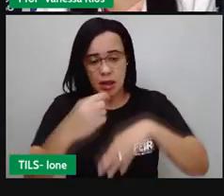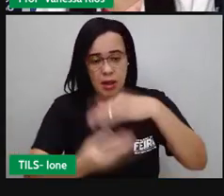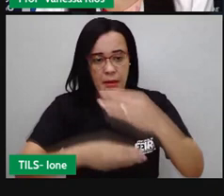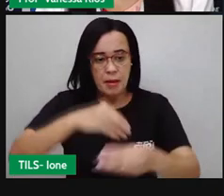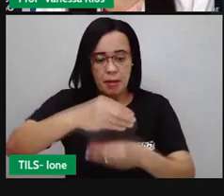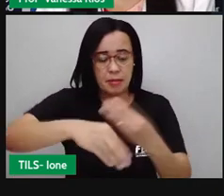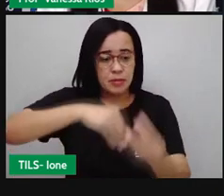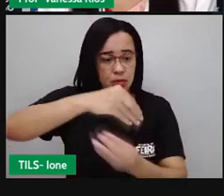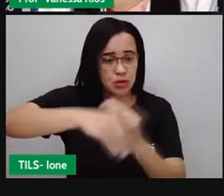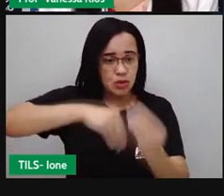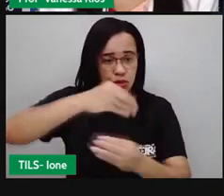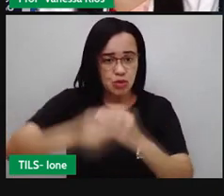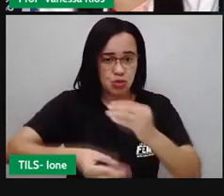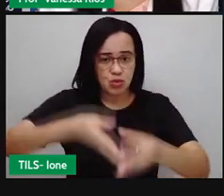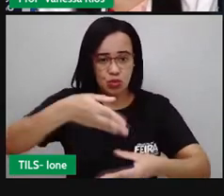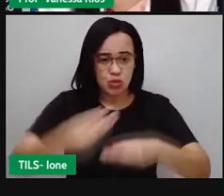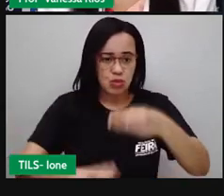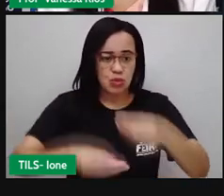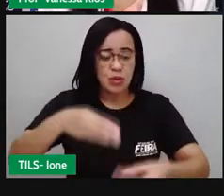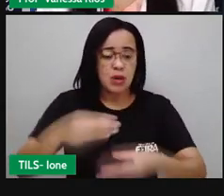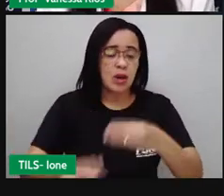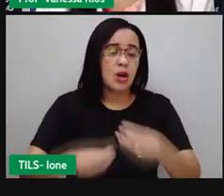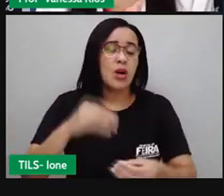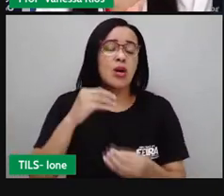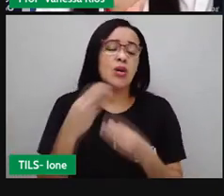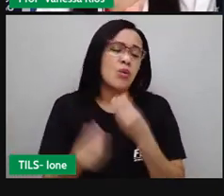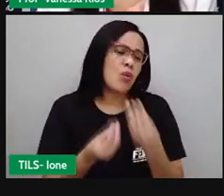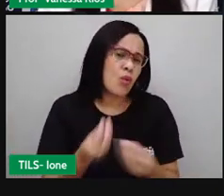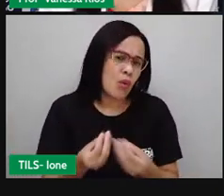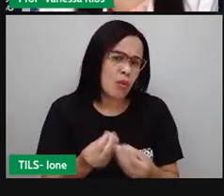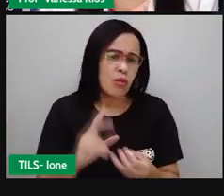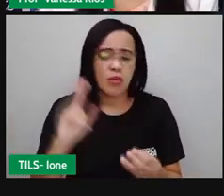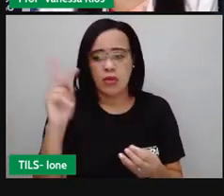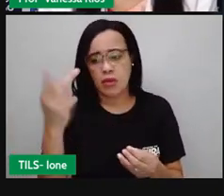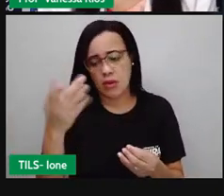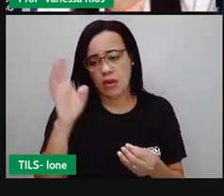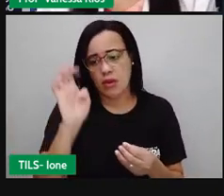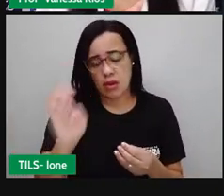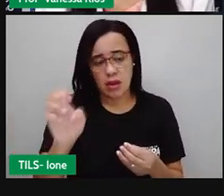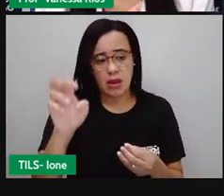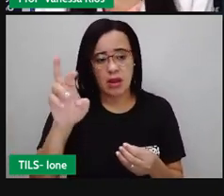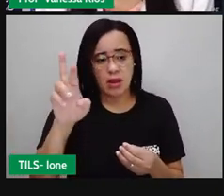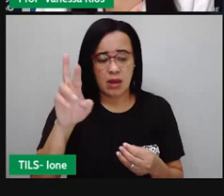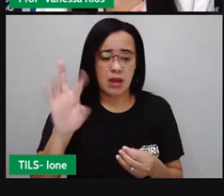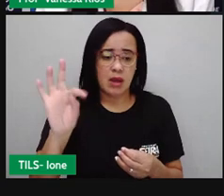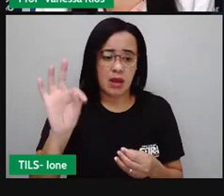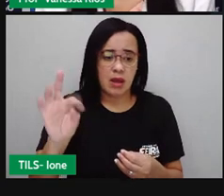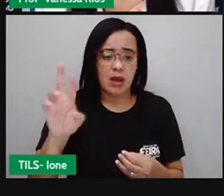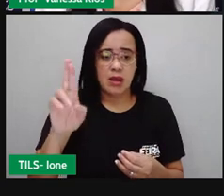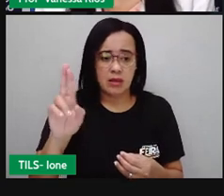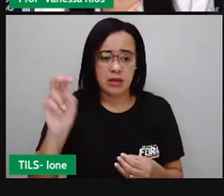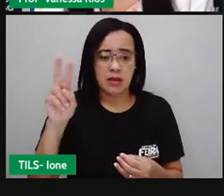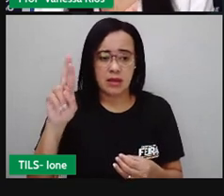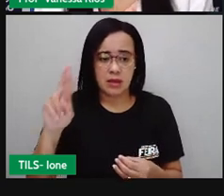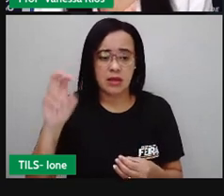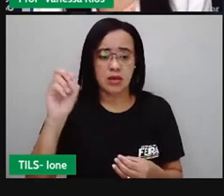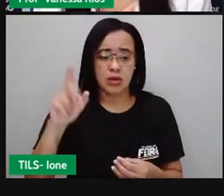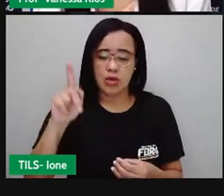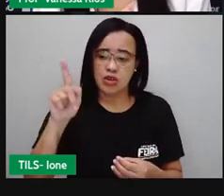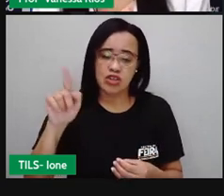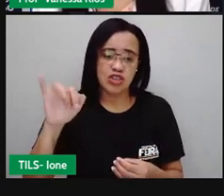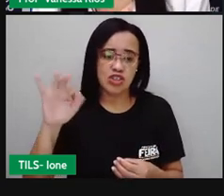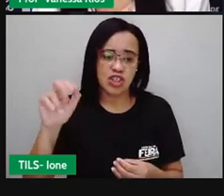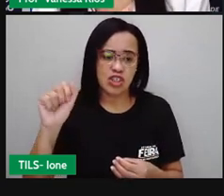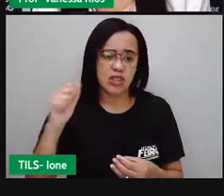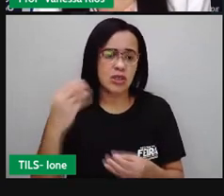aquelas misturas onde a gente consegue visualizar as substâncias que estão juntas. Que no caso aí, por exemplo,